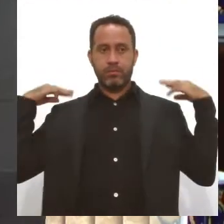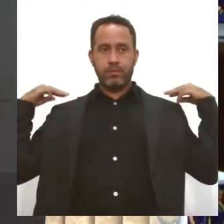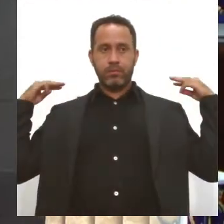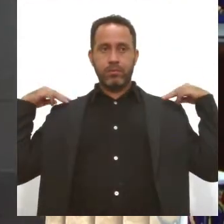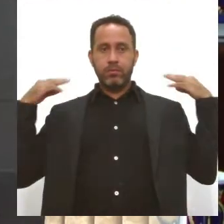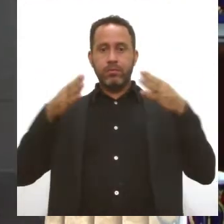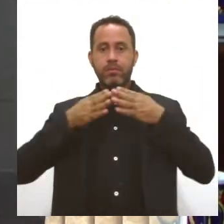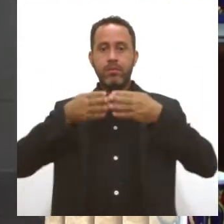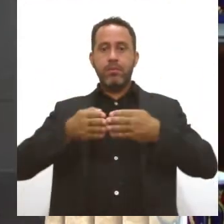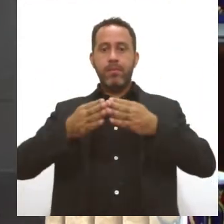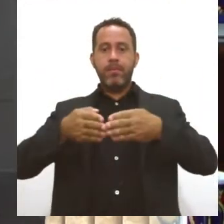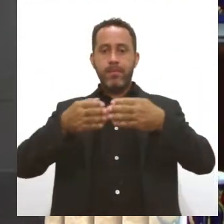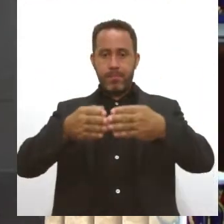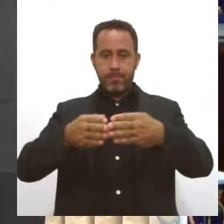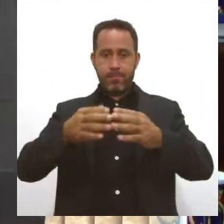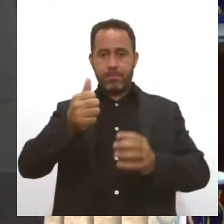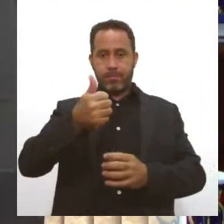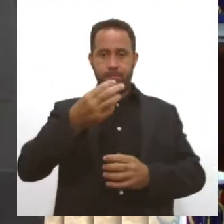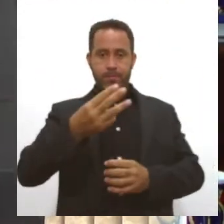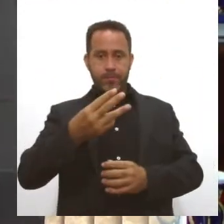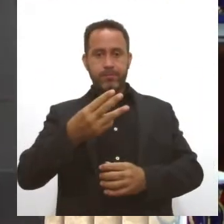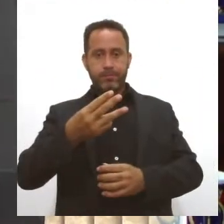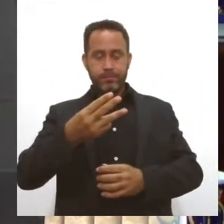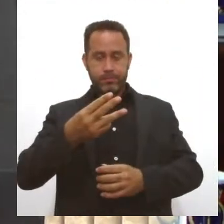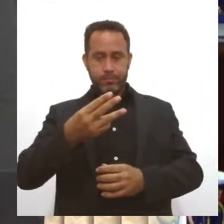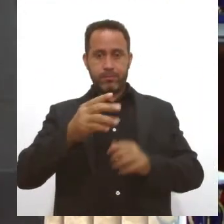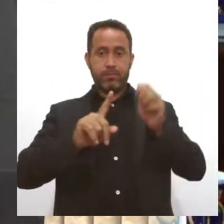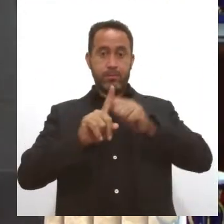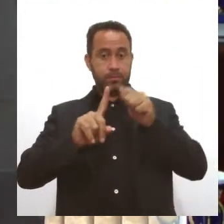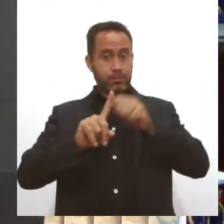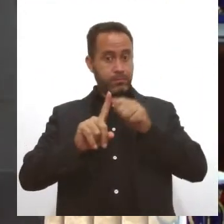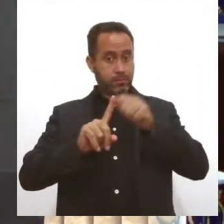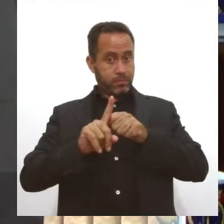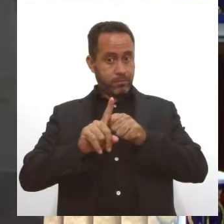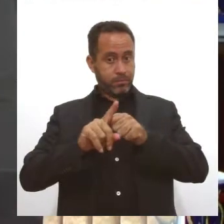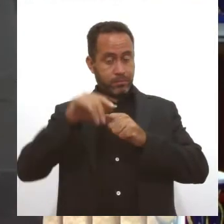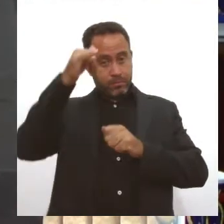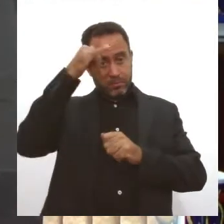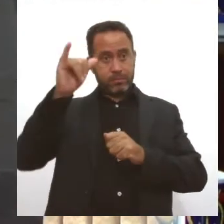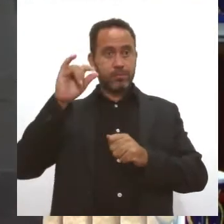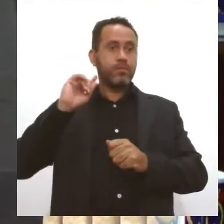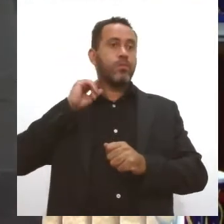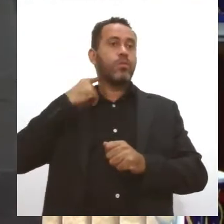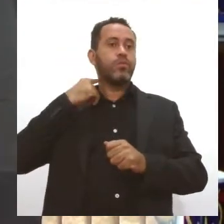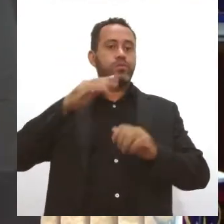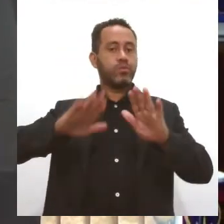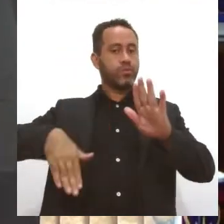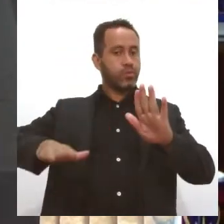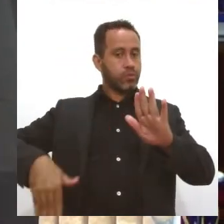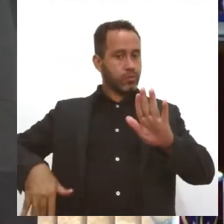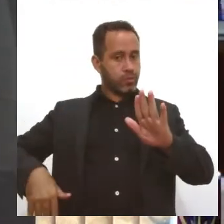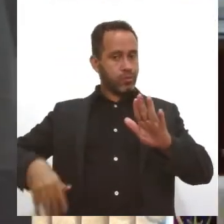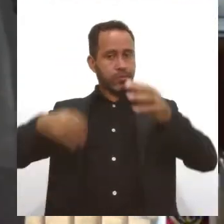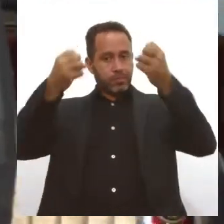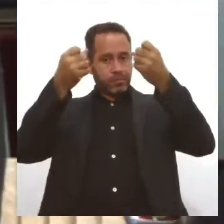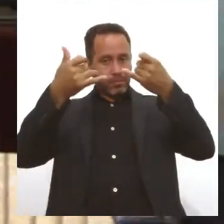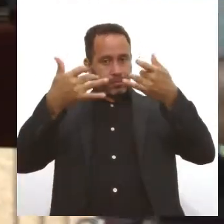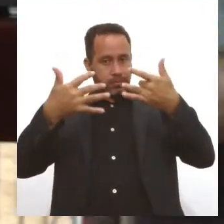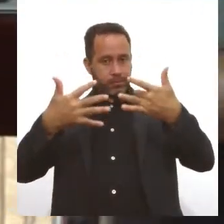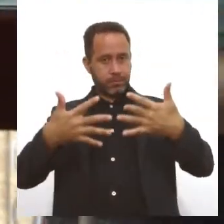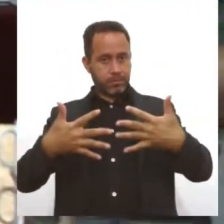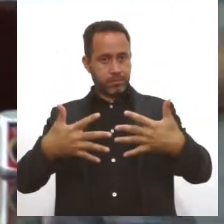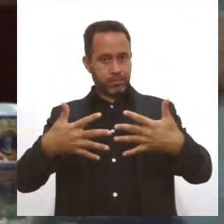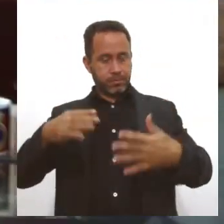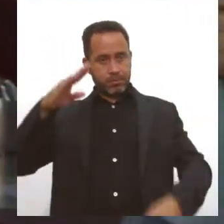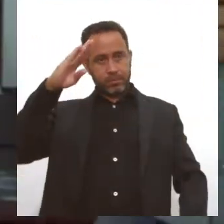13 deste mês mais uma edição do Dia de Combate ao Lixo no Mar. Quem traz informações sobre o assunto é o